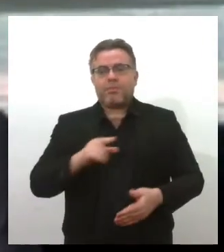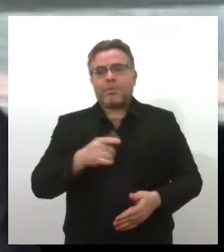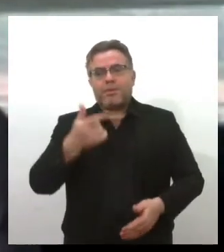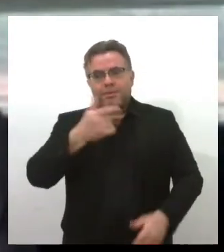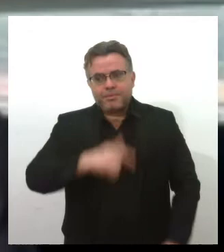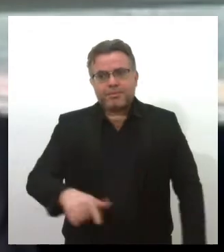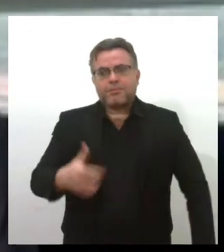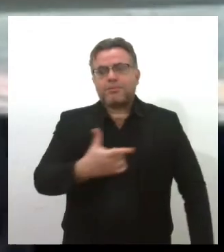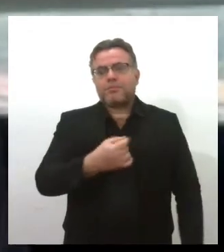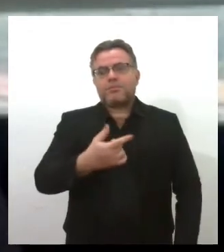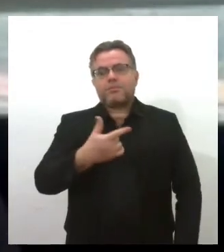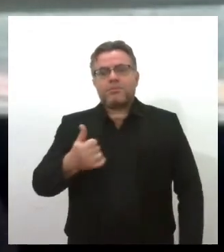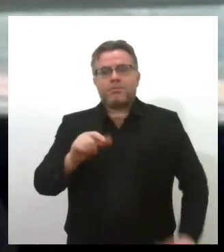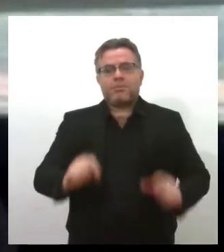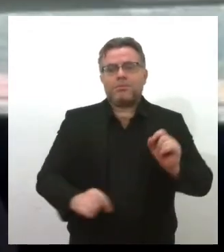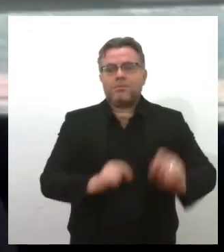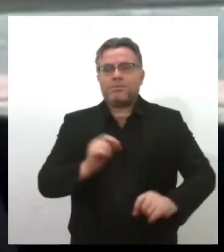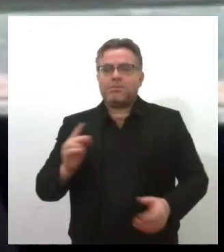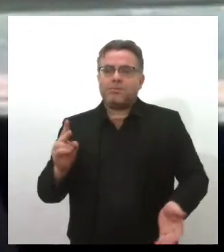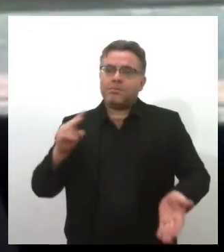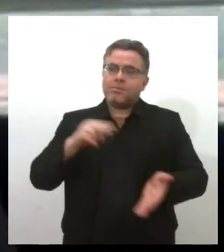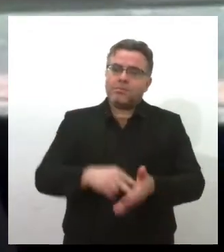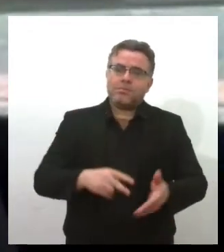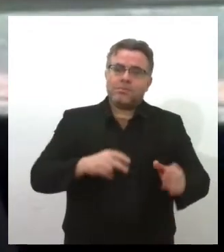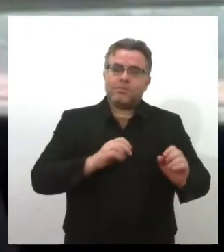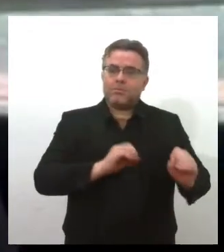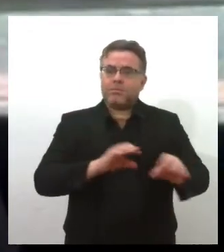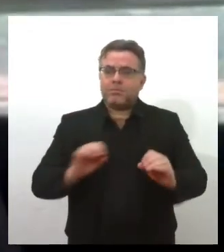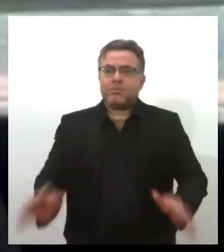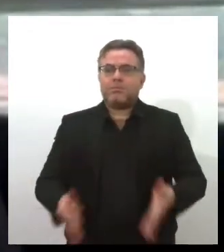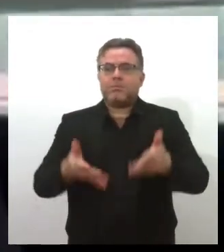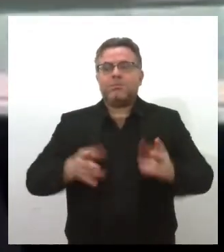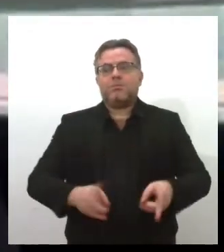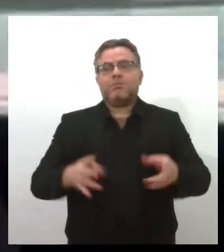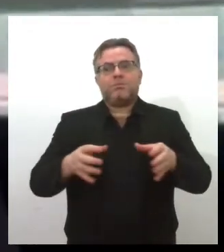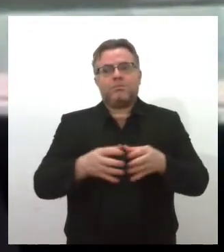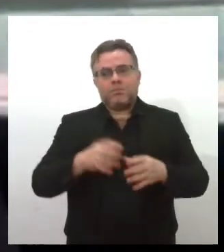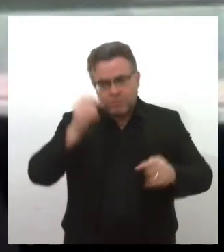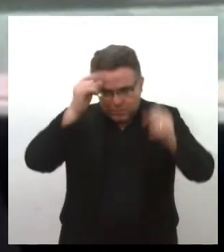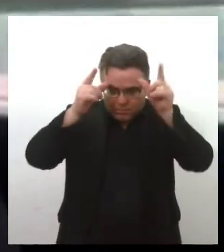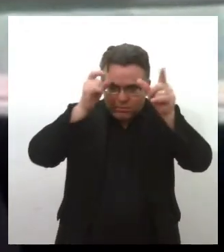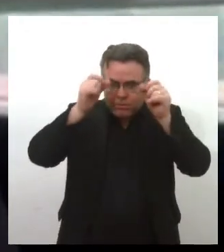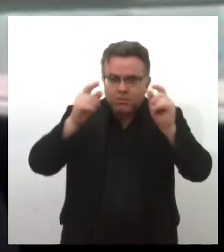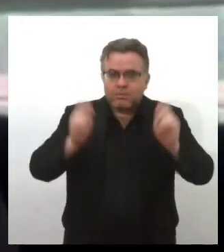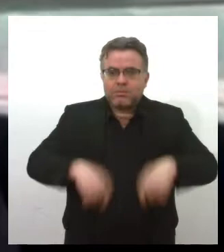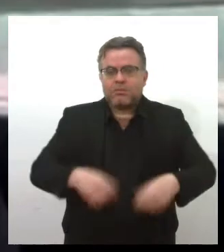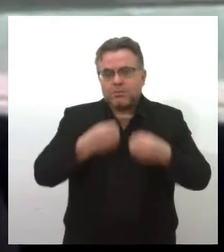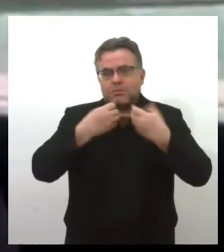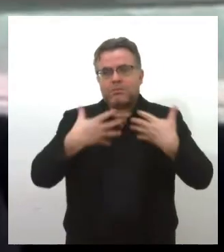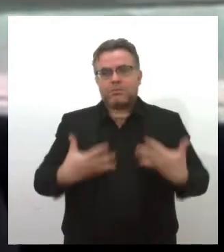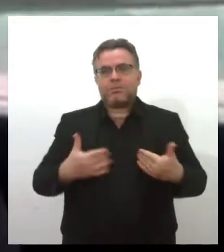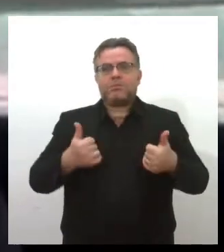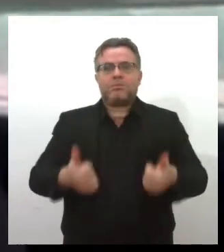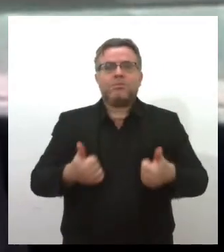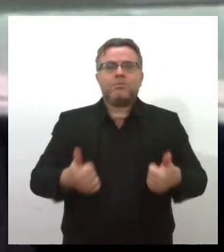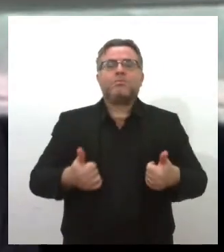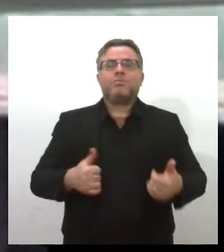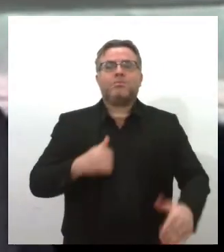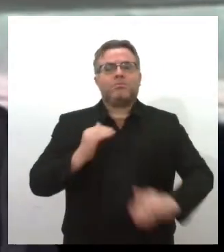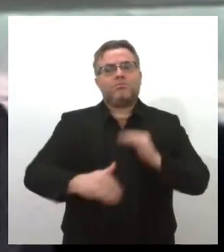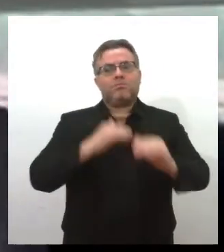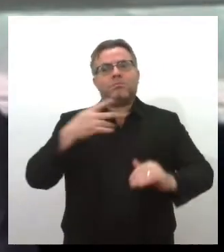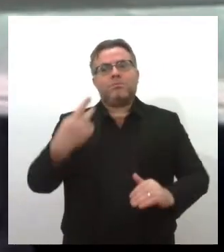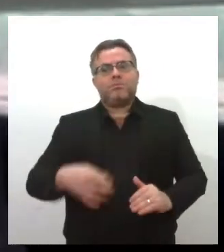2021 para a gente botar para rodar aí essa turma que tem boas ideias e com certeza movimentar o ecossistema de